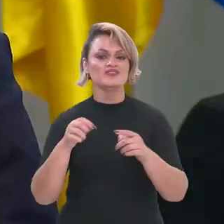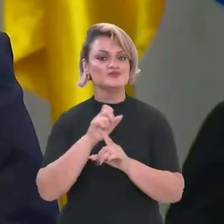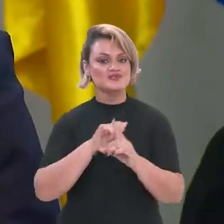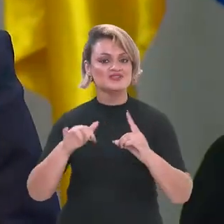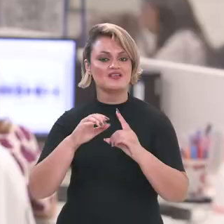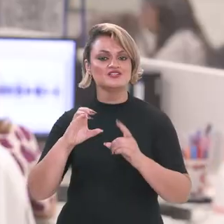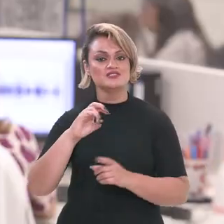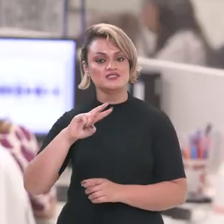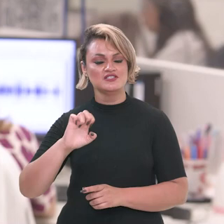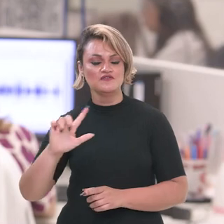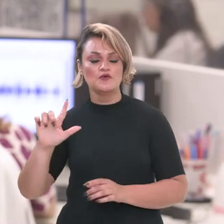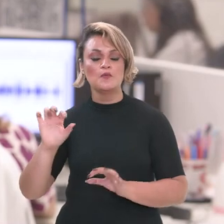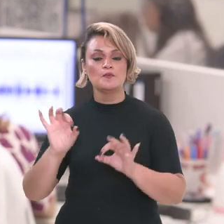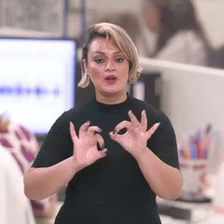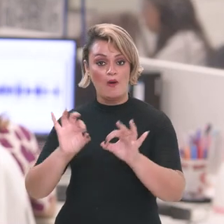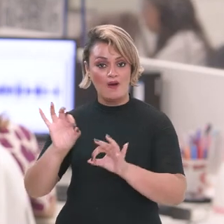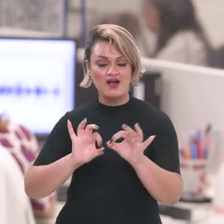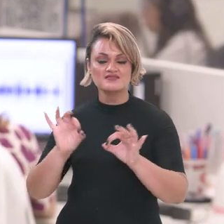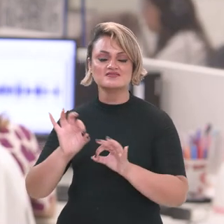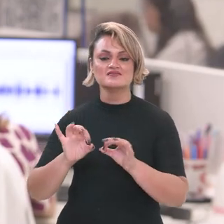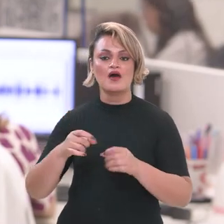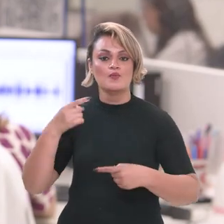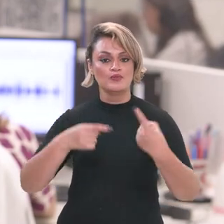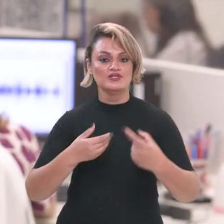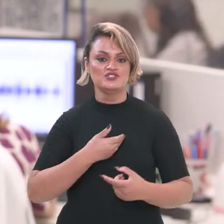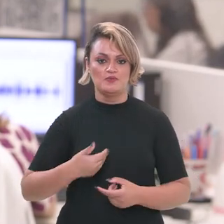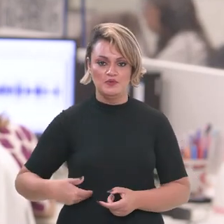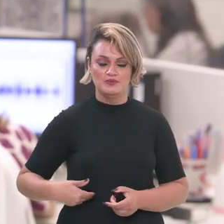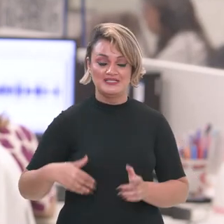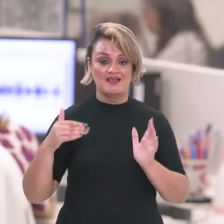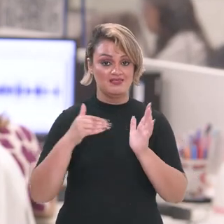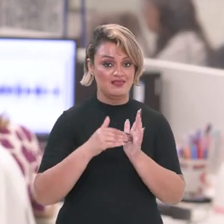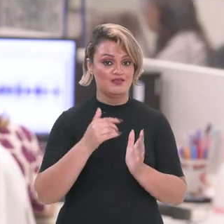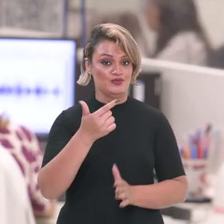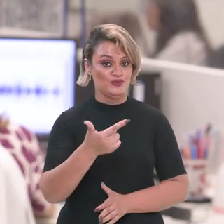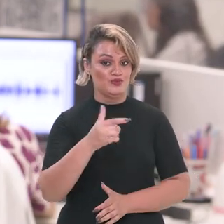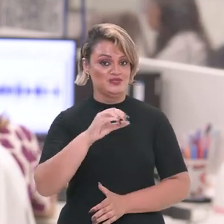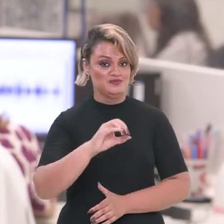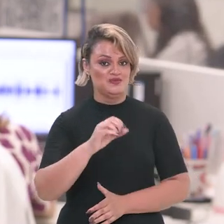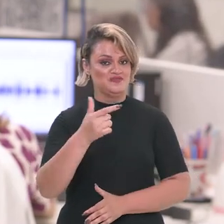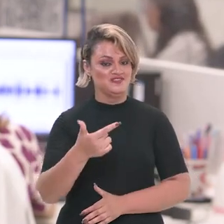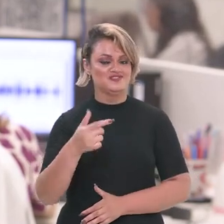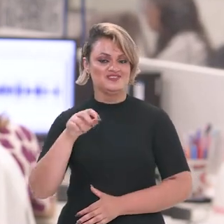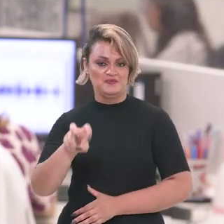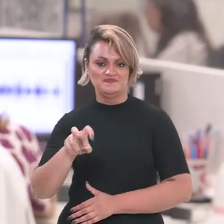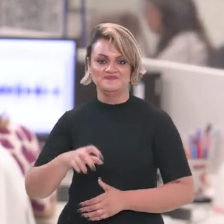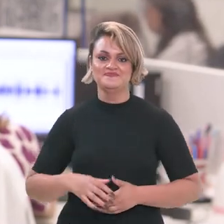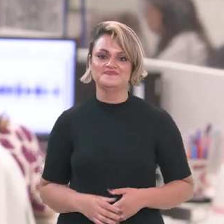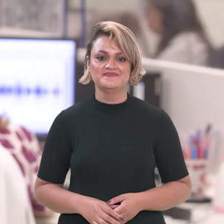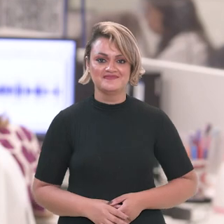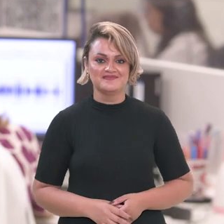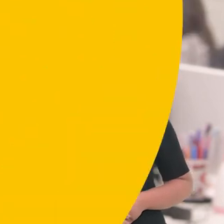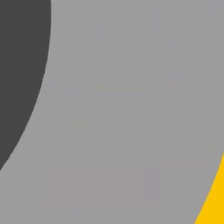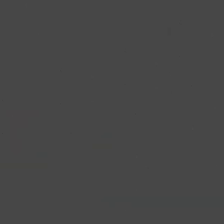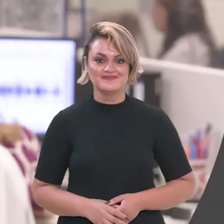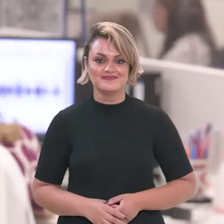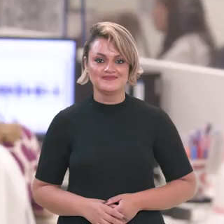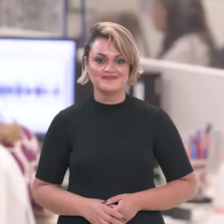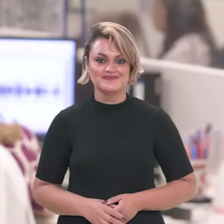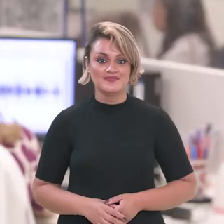sociedade civil. Com mandato até 2025, o Conselho tem a tarefa de propor políticas públicas para o setor.